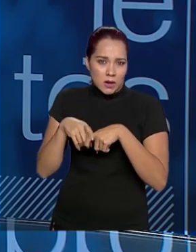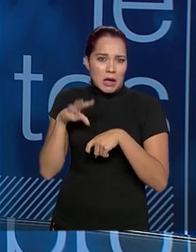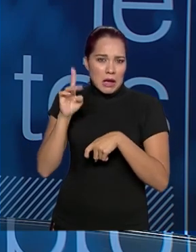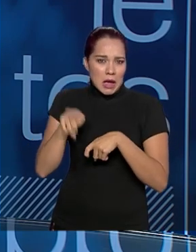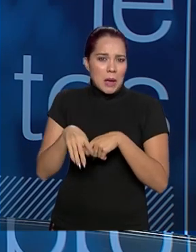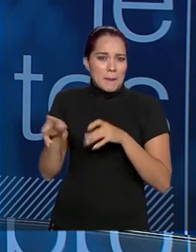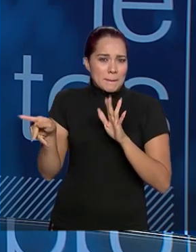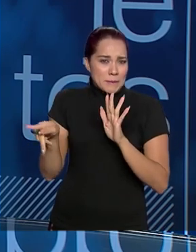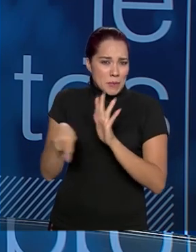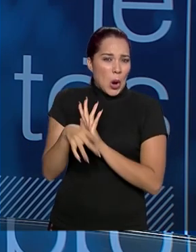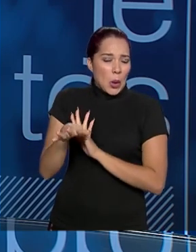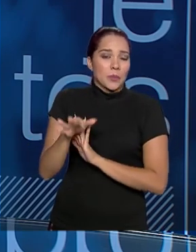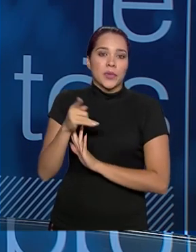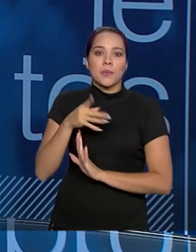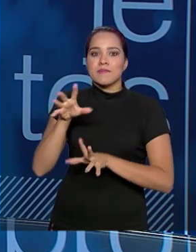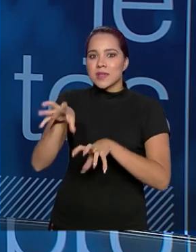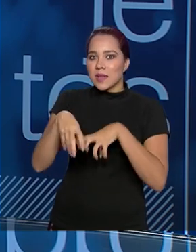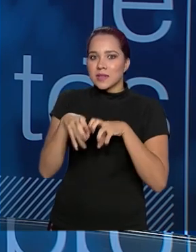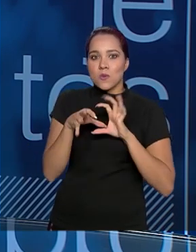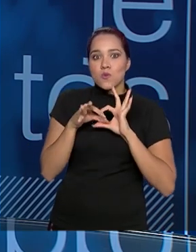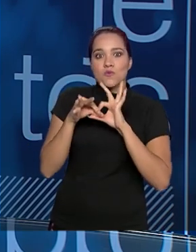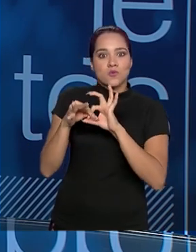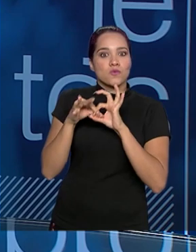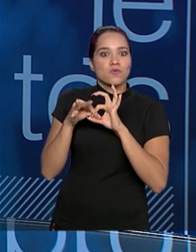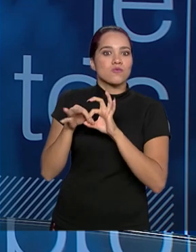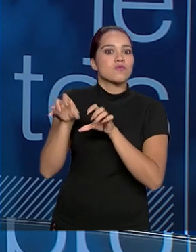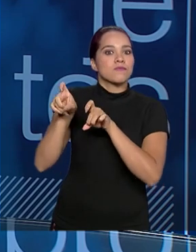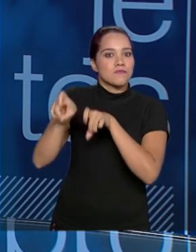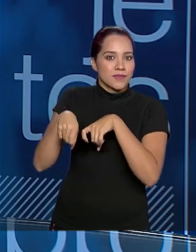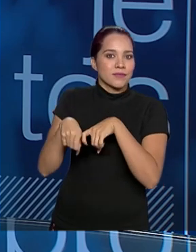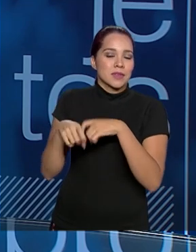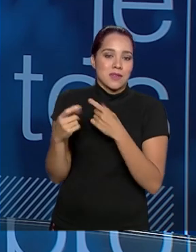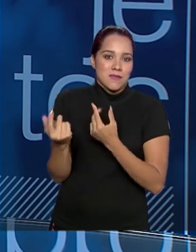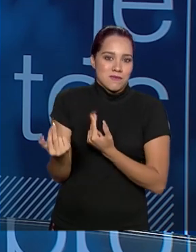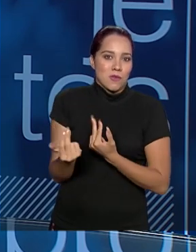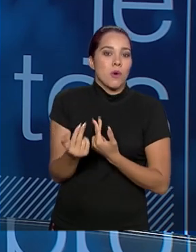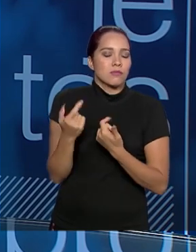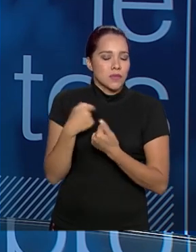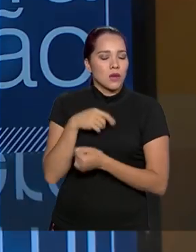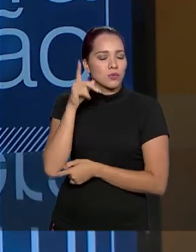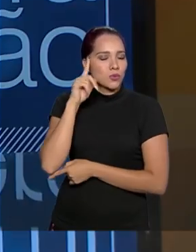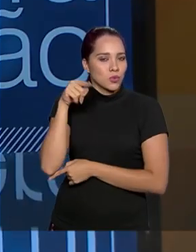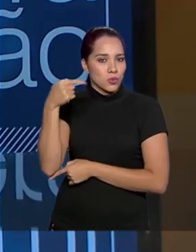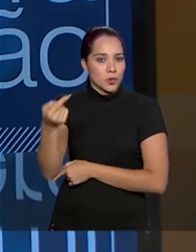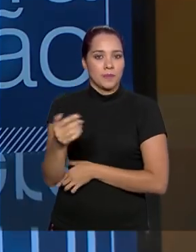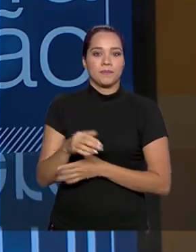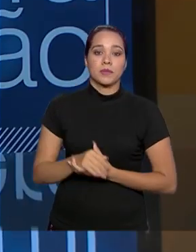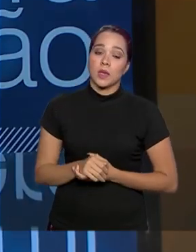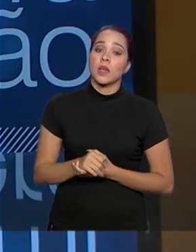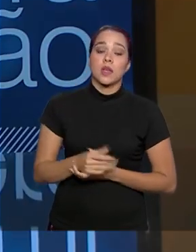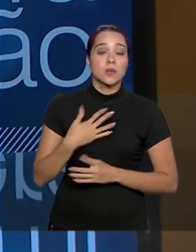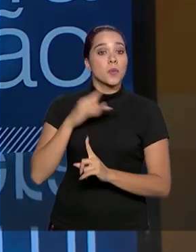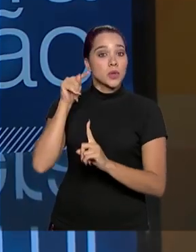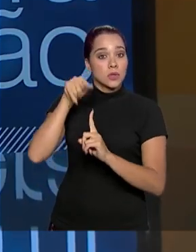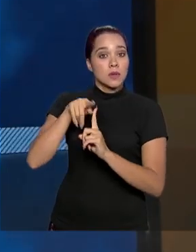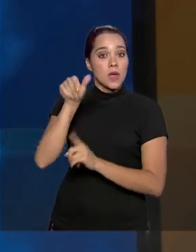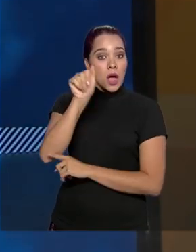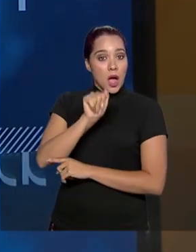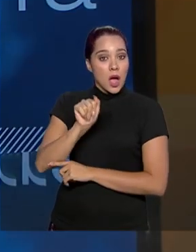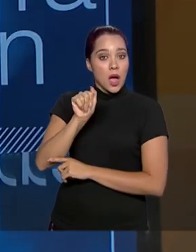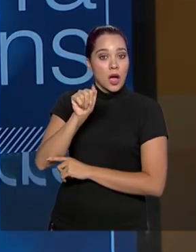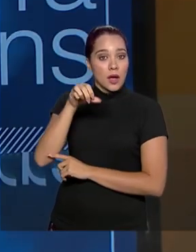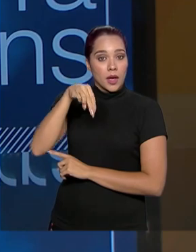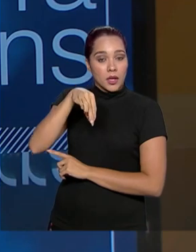tech, o agro é pop e a mineração está alinhada do mesmo jeito e ele faz parte do dia a dia. E esse é um dos grandes objetivos da Agência Nacional de